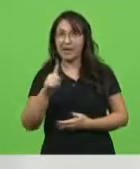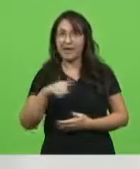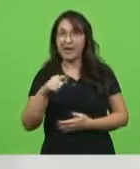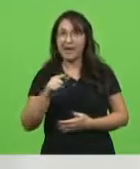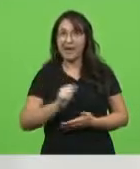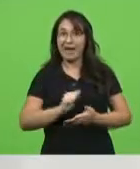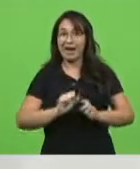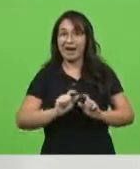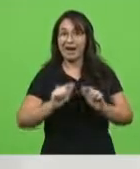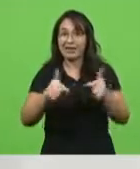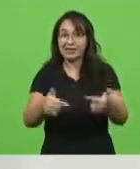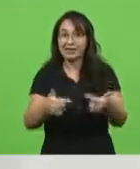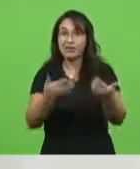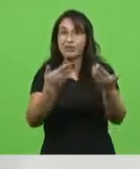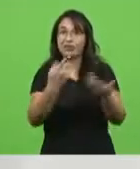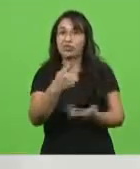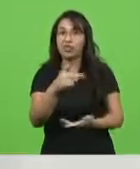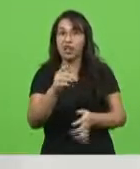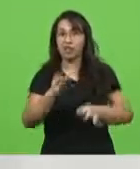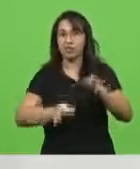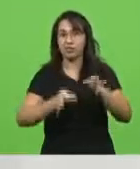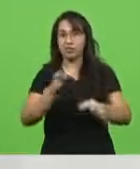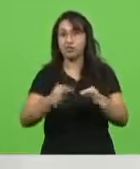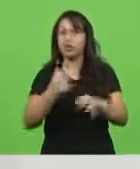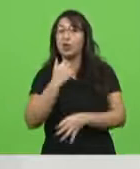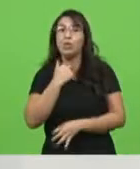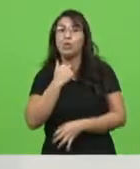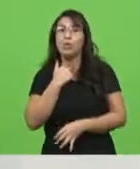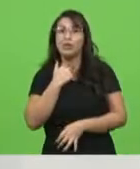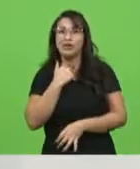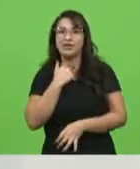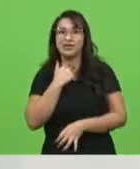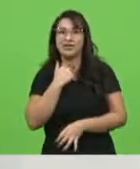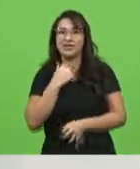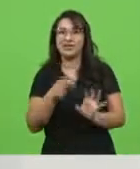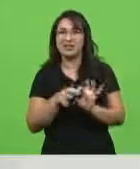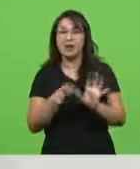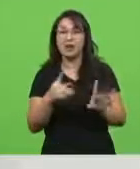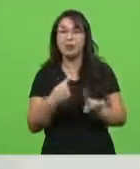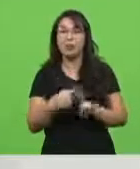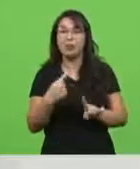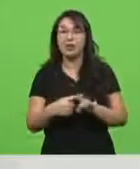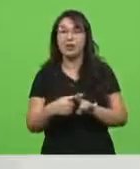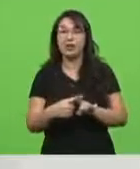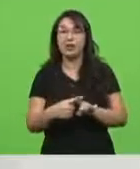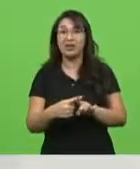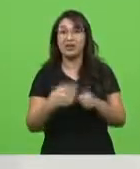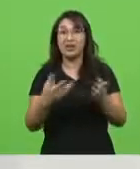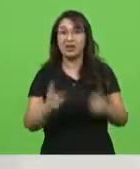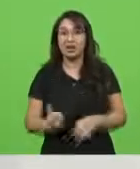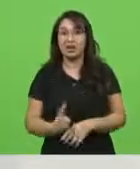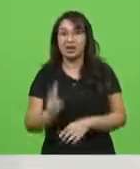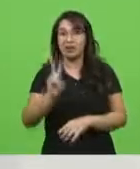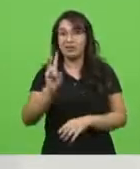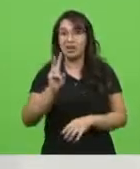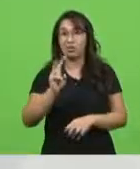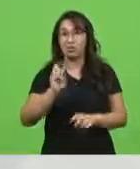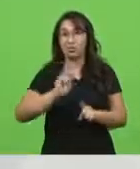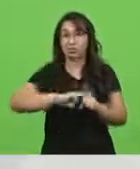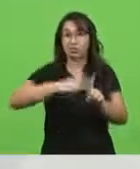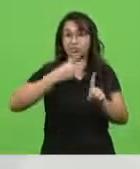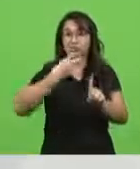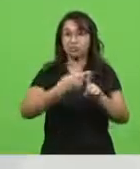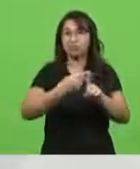foi permitido fazer por conta do valor que estava três vezes maior do que o feito em